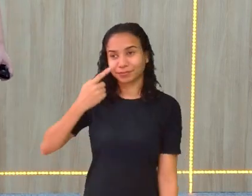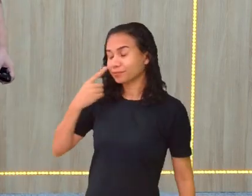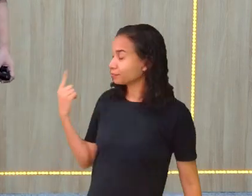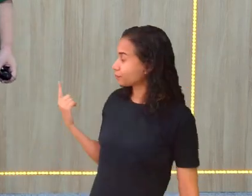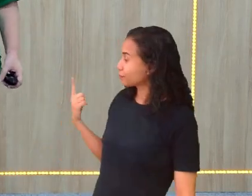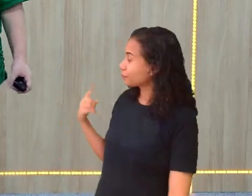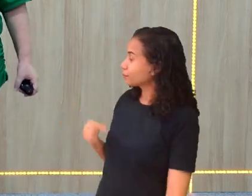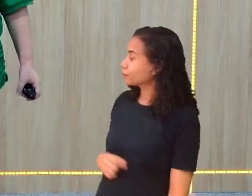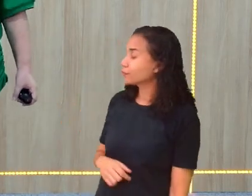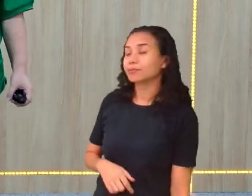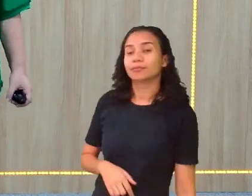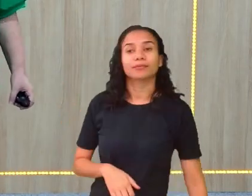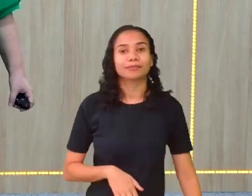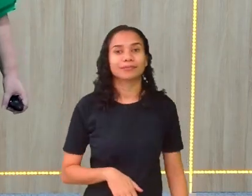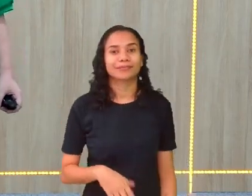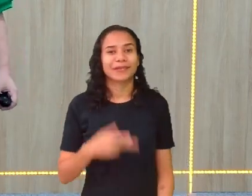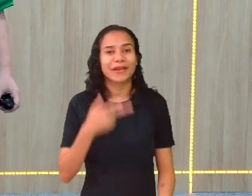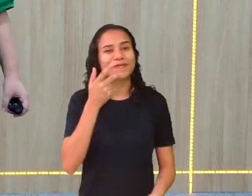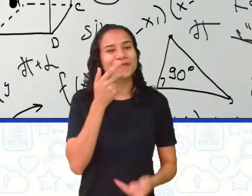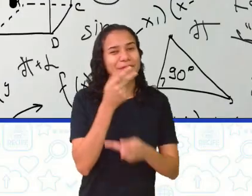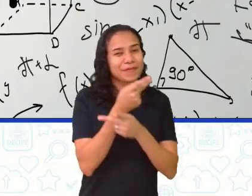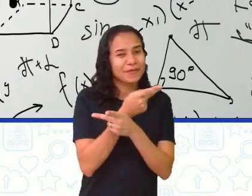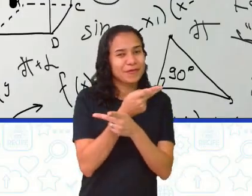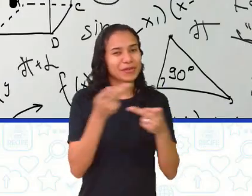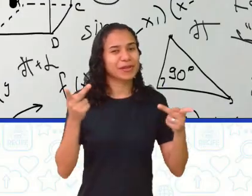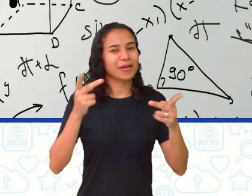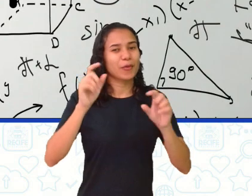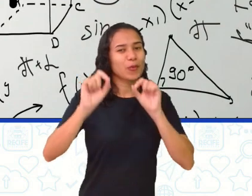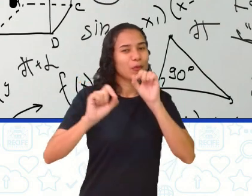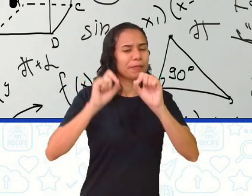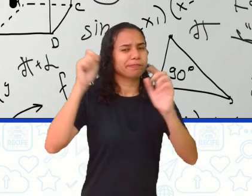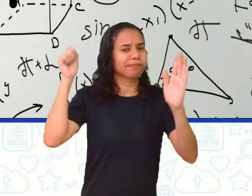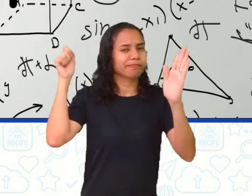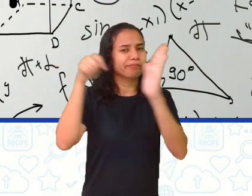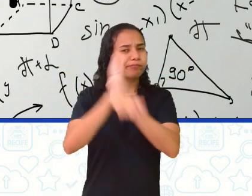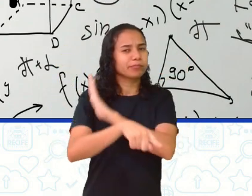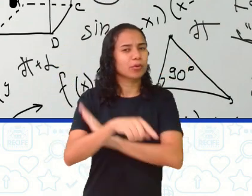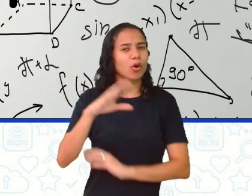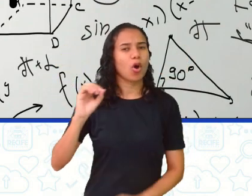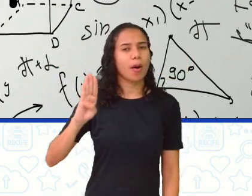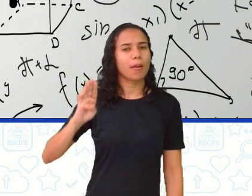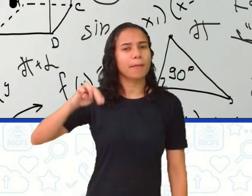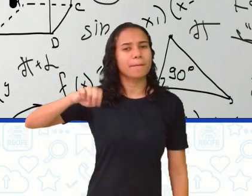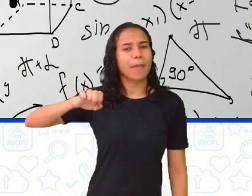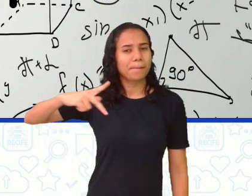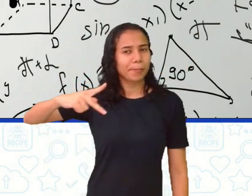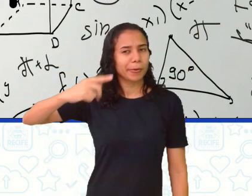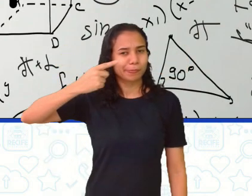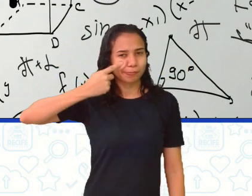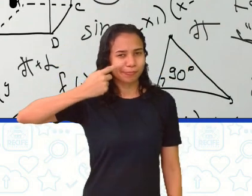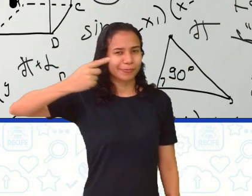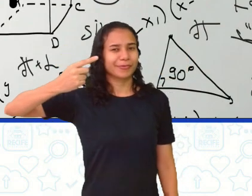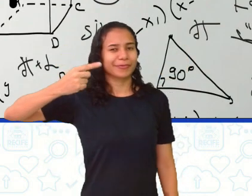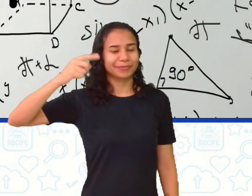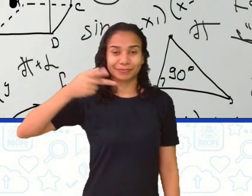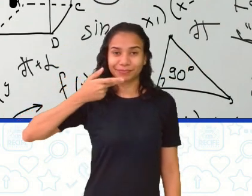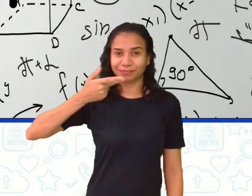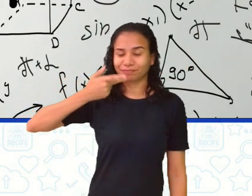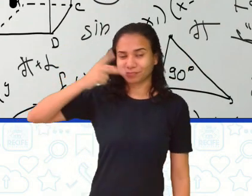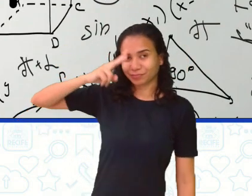praticar. O que? Deixei para vocês uma questão da OBMEP. Não foi isso? Eu